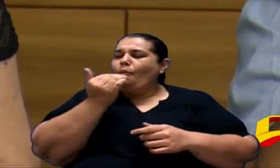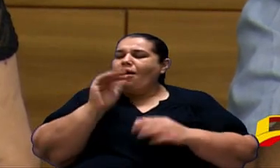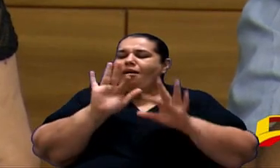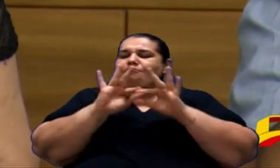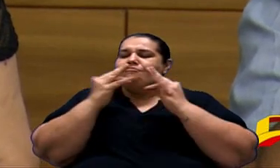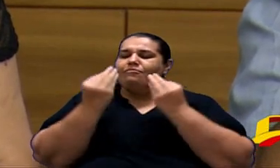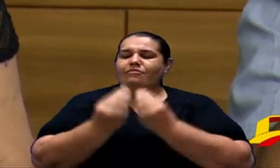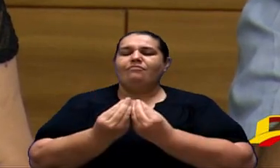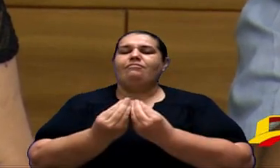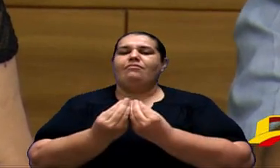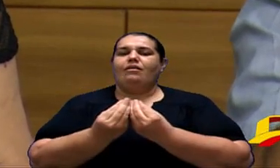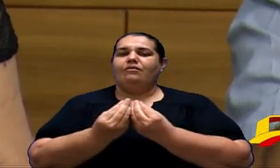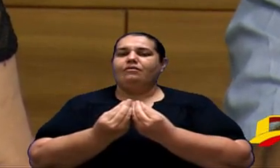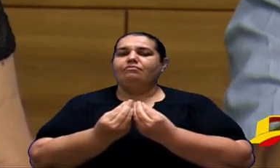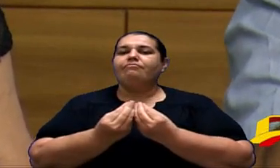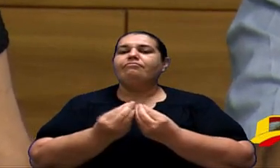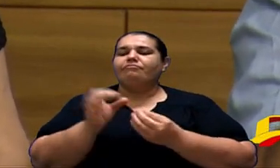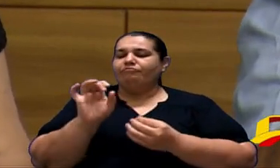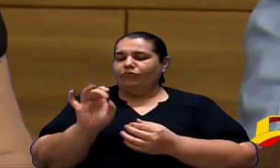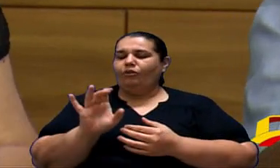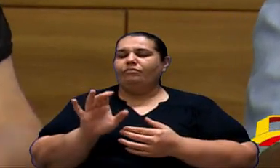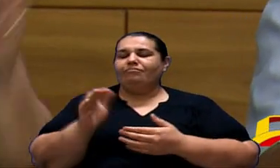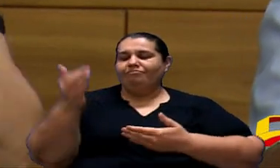só isso mesmo muito obrigado